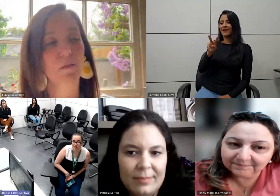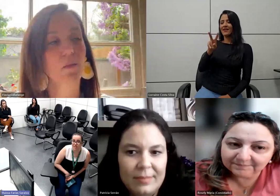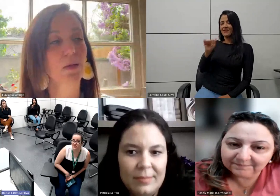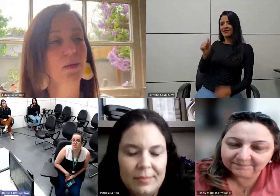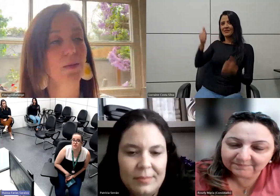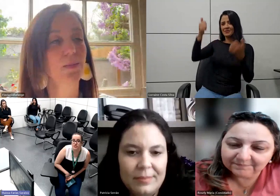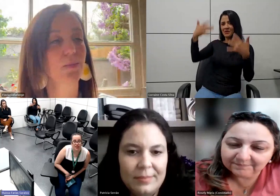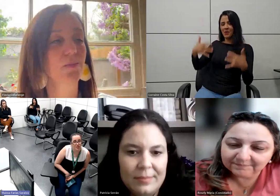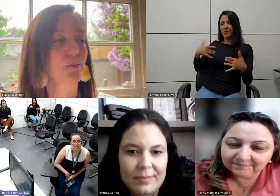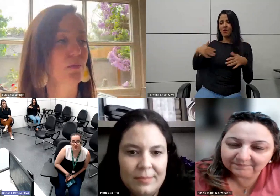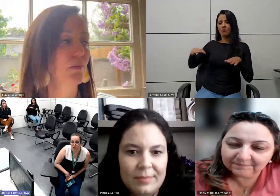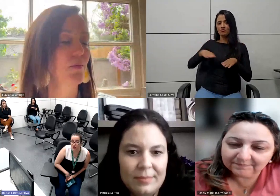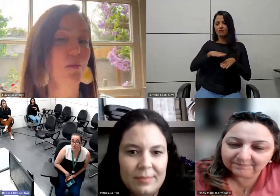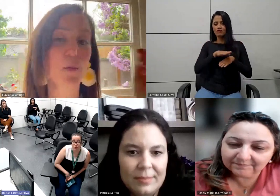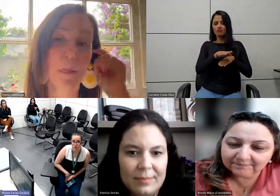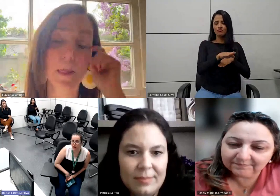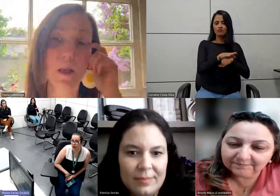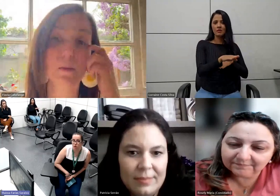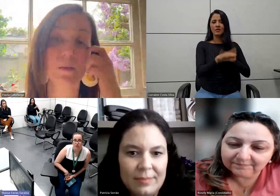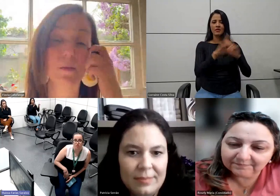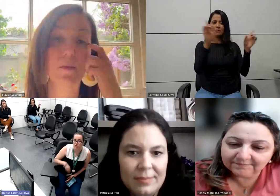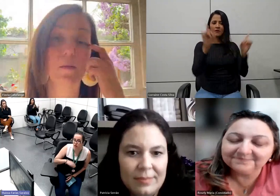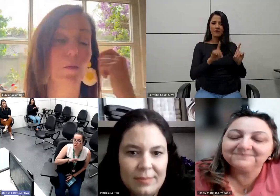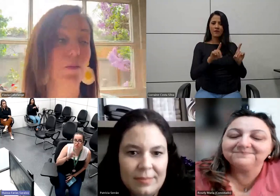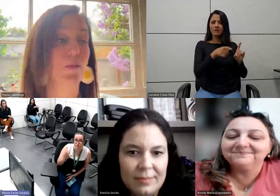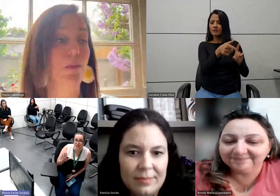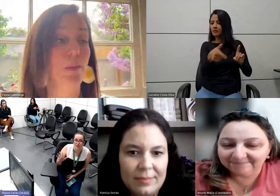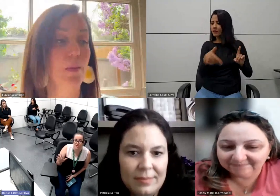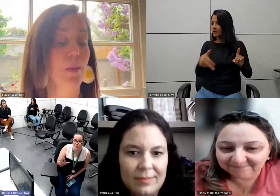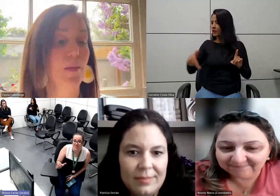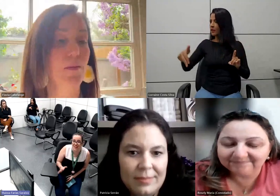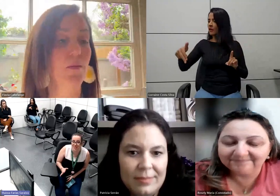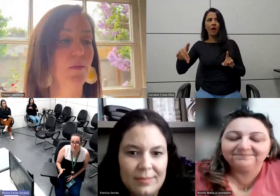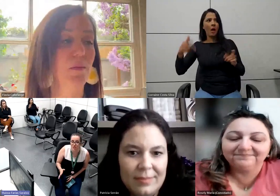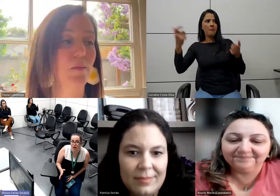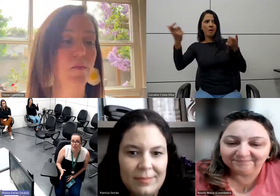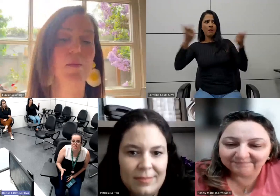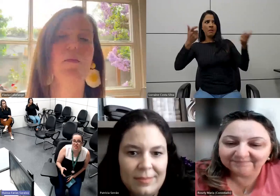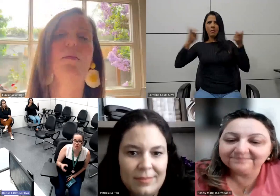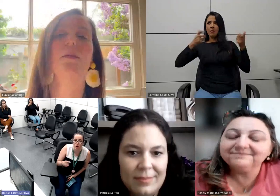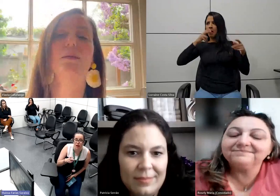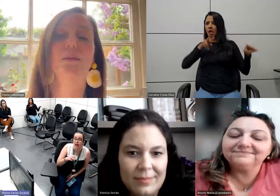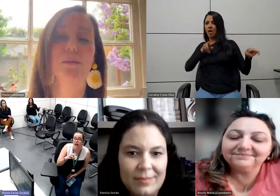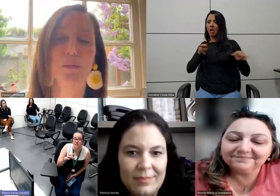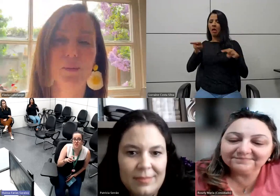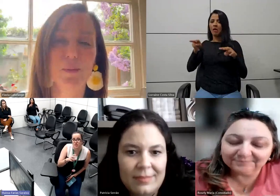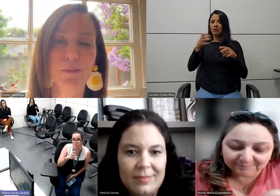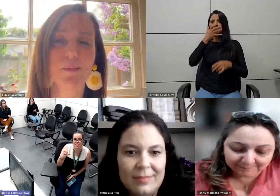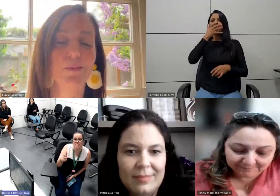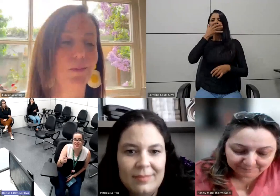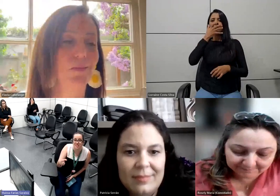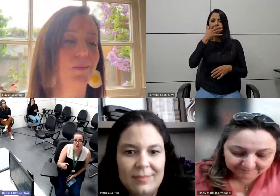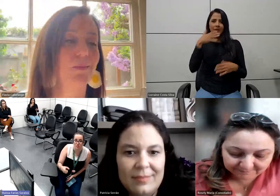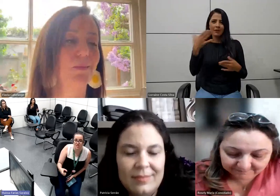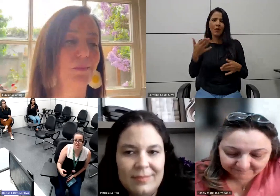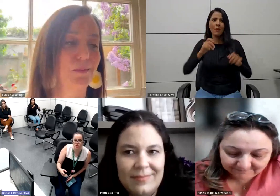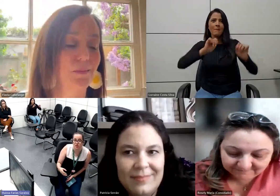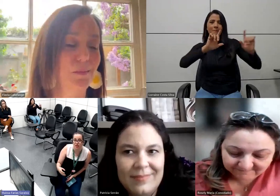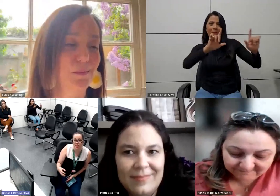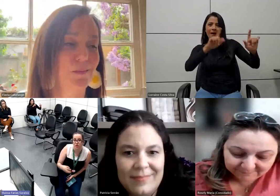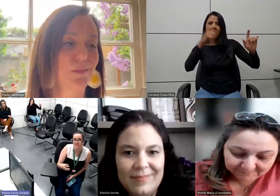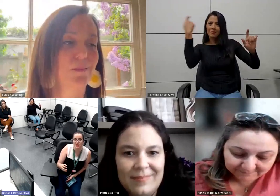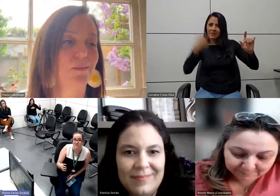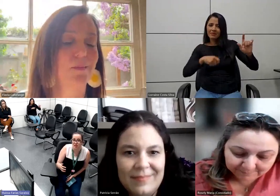eu estaciono na vaga de deficientes, saio andando do carro, e falta ser fuzilada com os olhos, então, às vezes a plaquinha já está